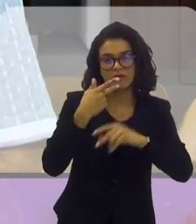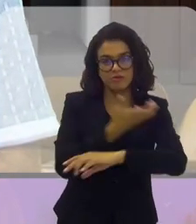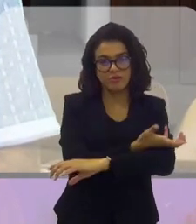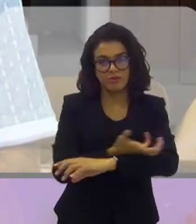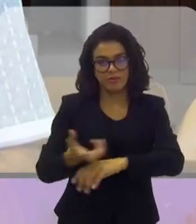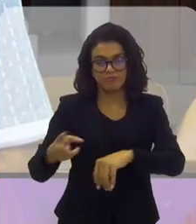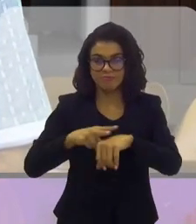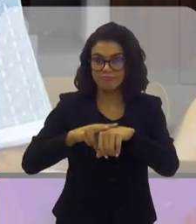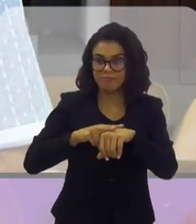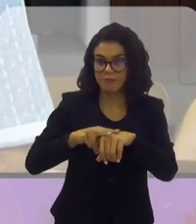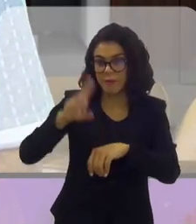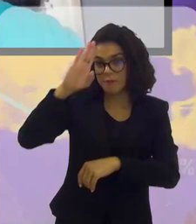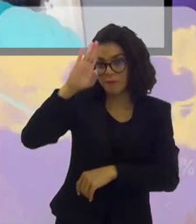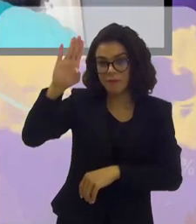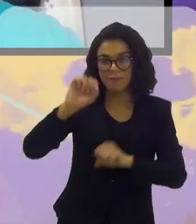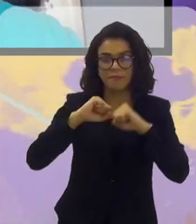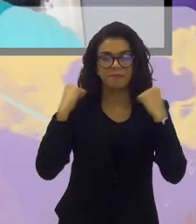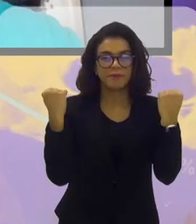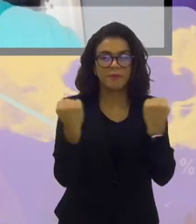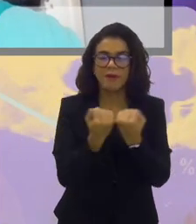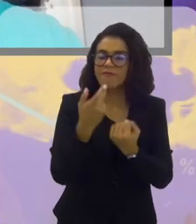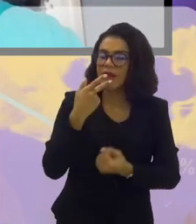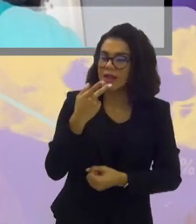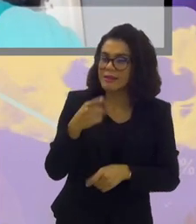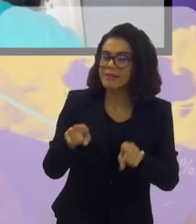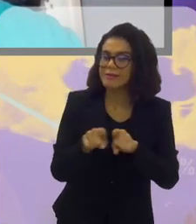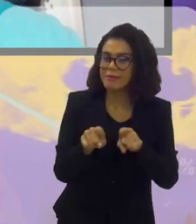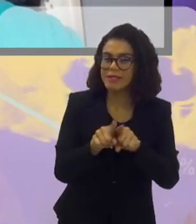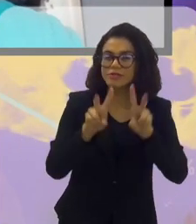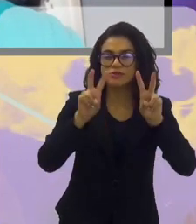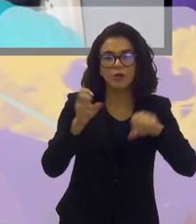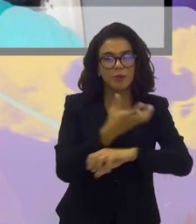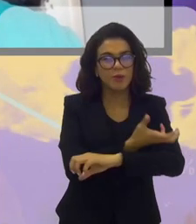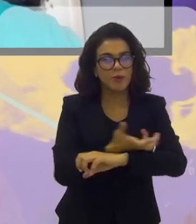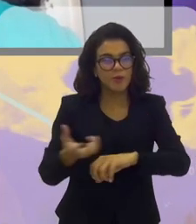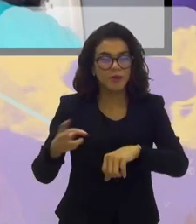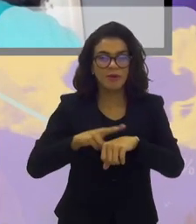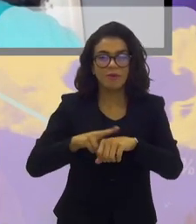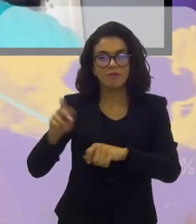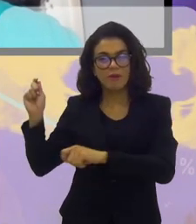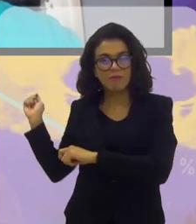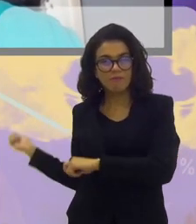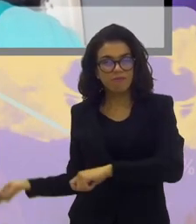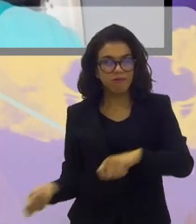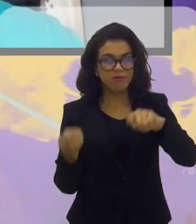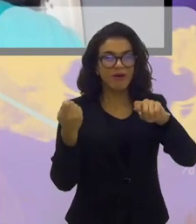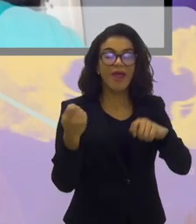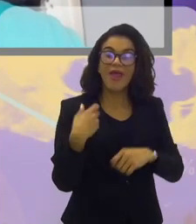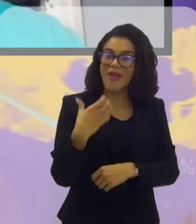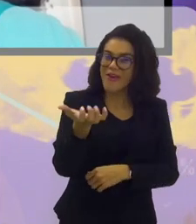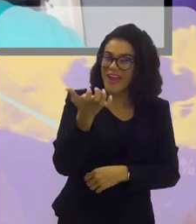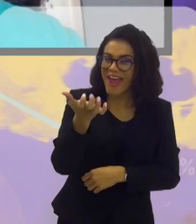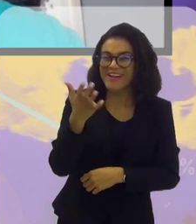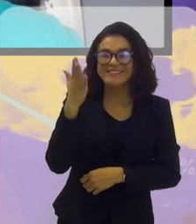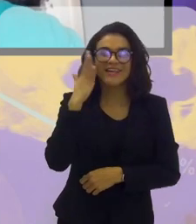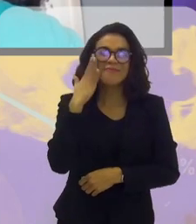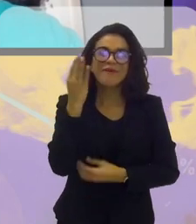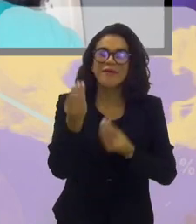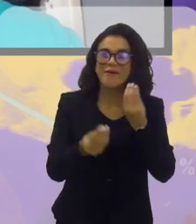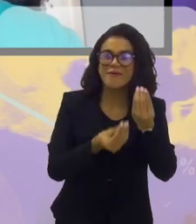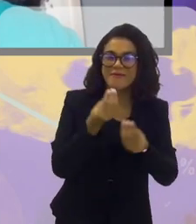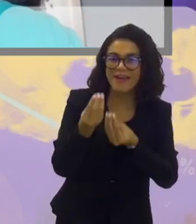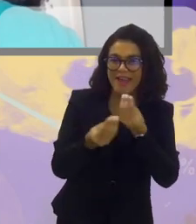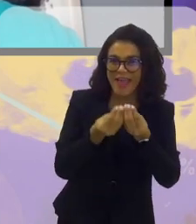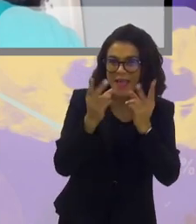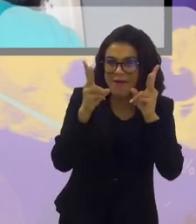falando sobre os gramados, especificamente do Maracanã, mas vamos falar também do gramado do campo de golfe, que eu quero que você dê dados